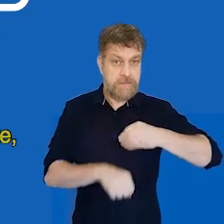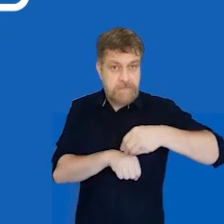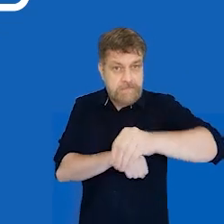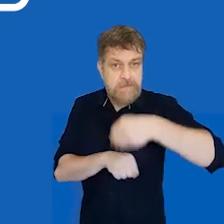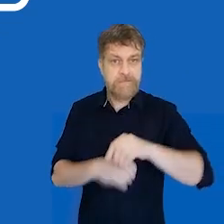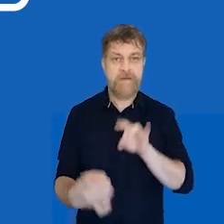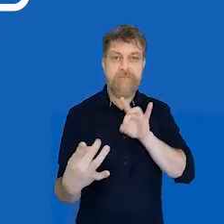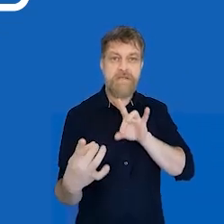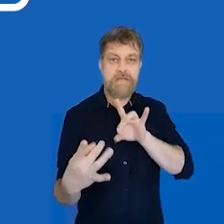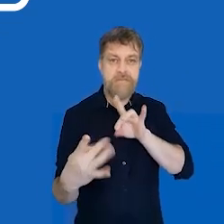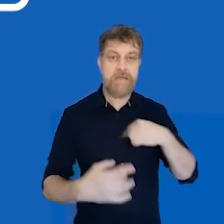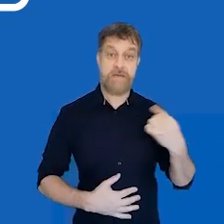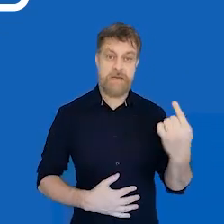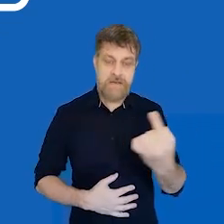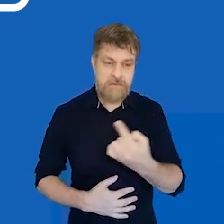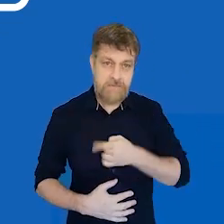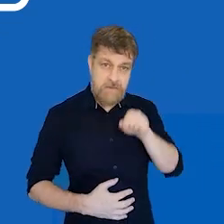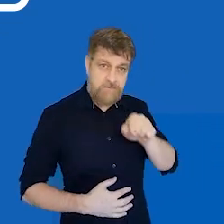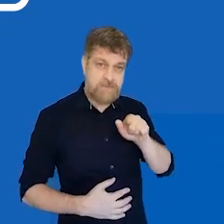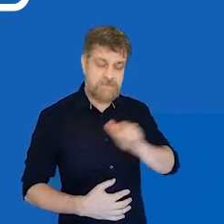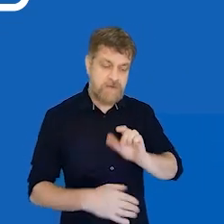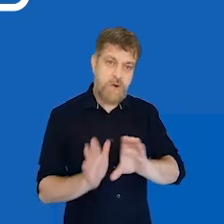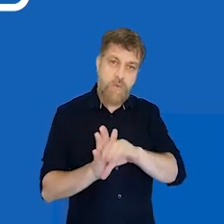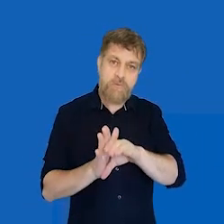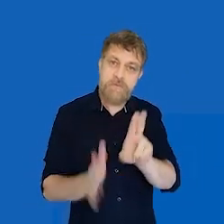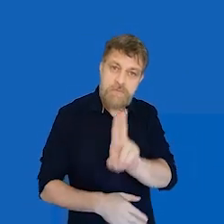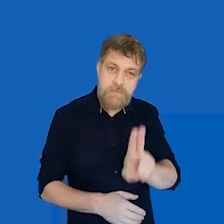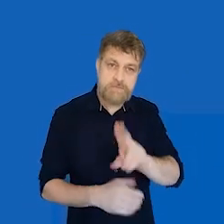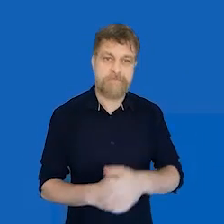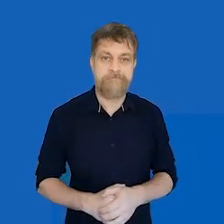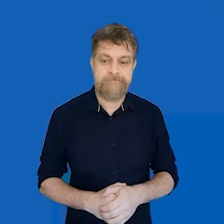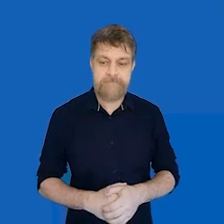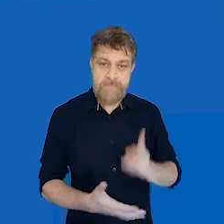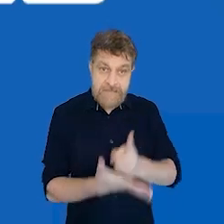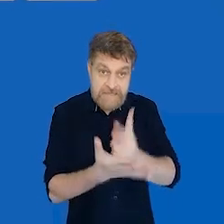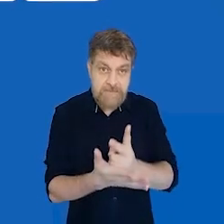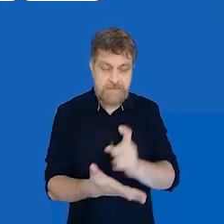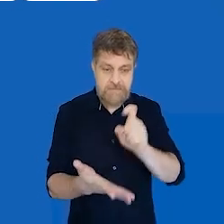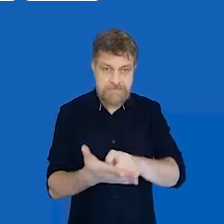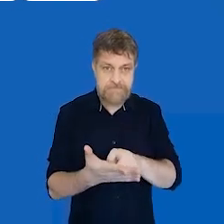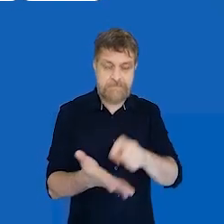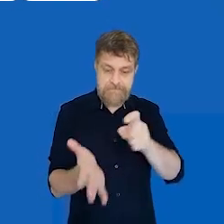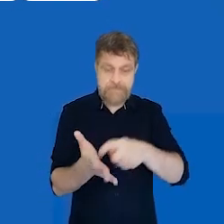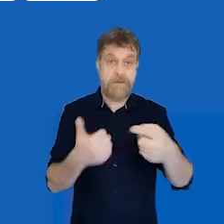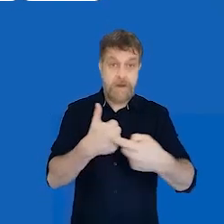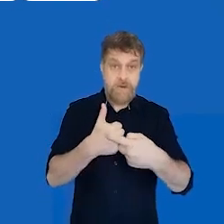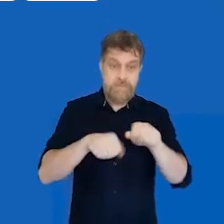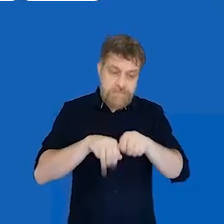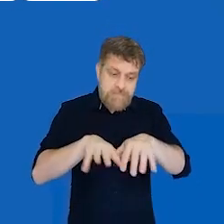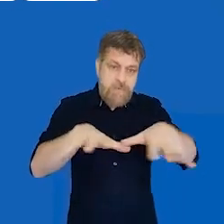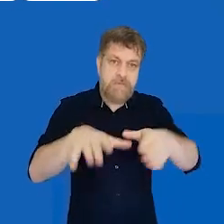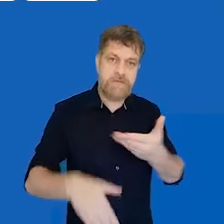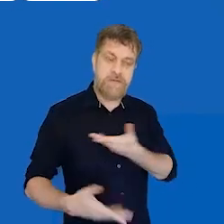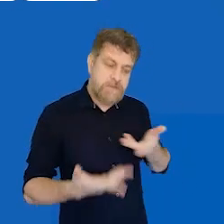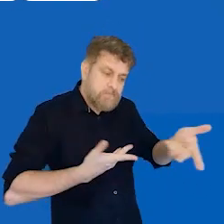para a gente quando vocês estiverem usando esse conteúdo. Sempre que vocês acessarem os vídeos, deem um like no vídeo, compartilhem com as